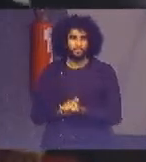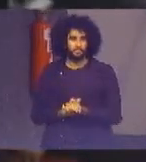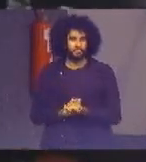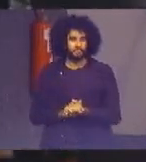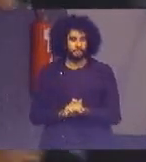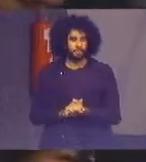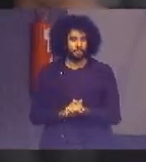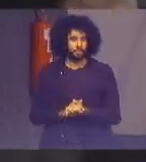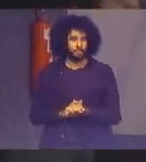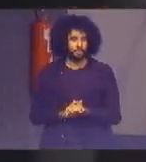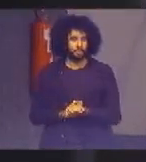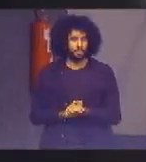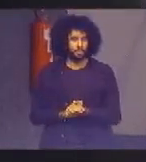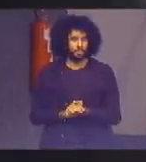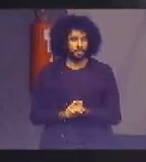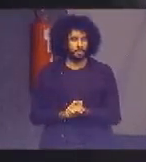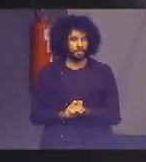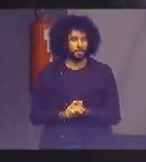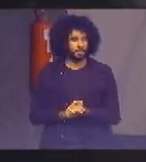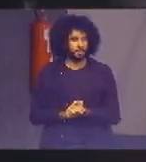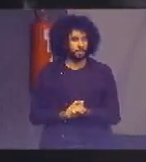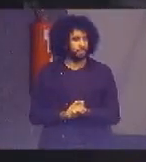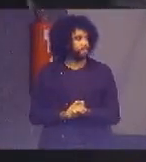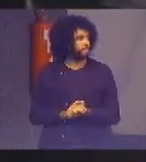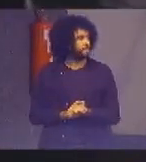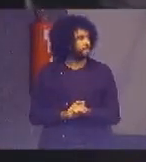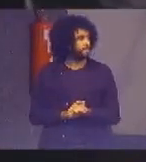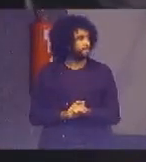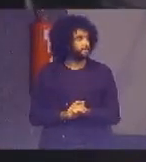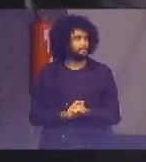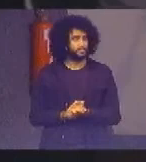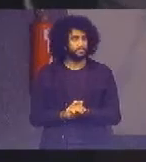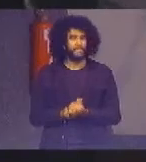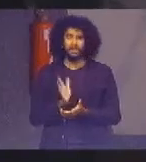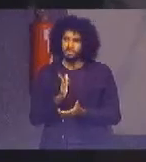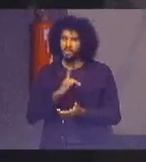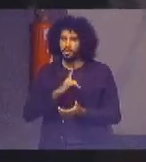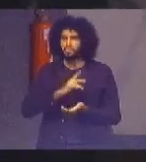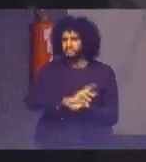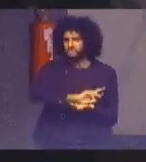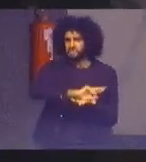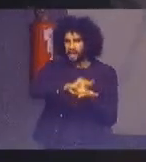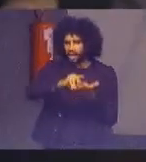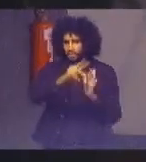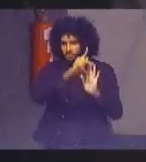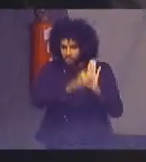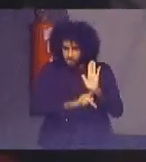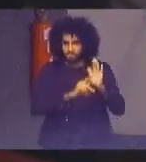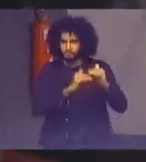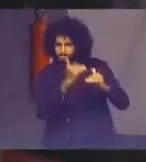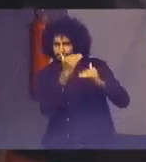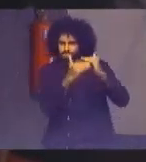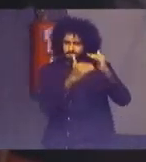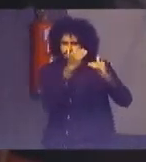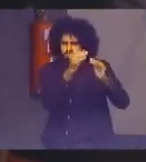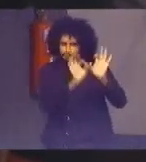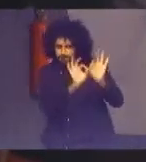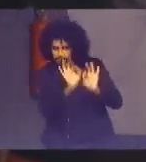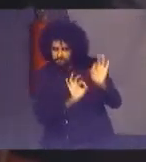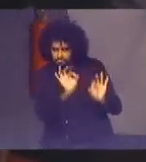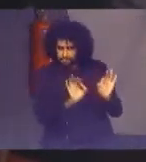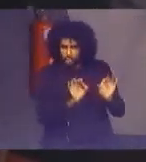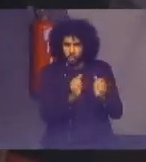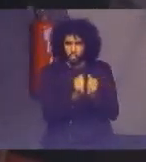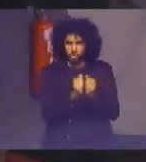de projetos que vêm sendo desenvolvidos com o Ministério de